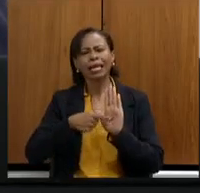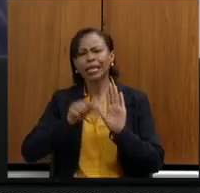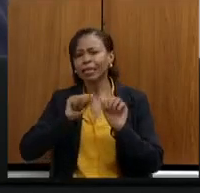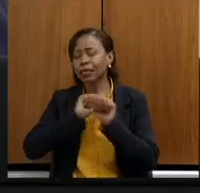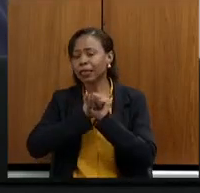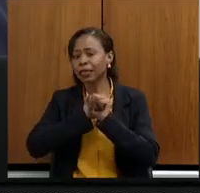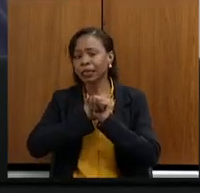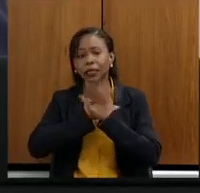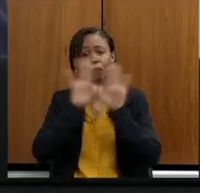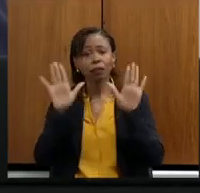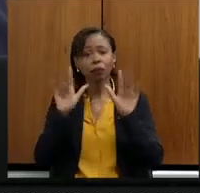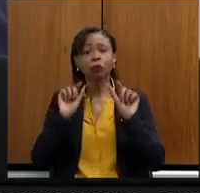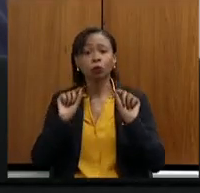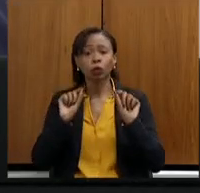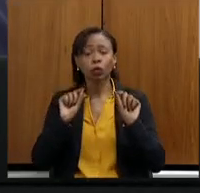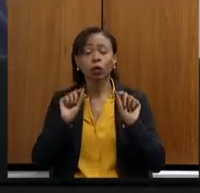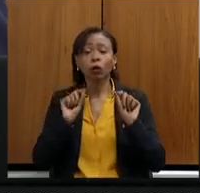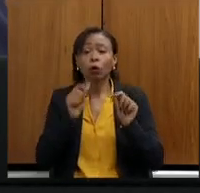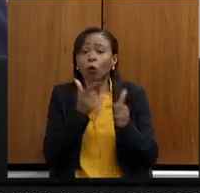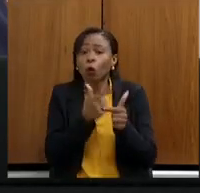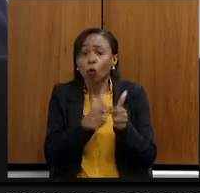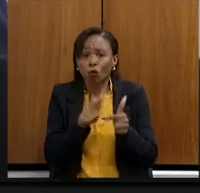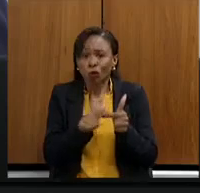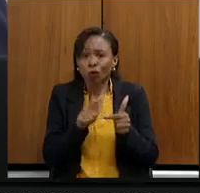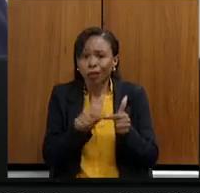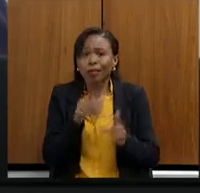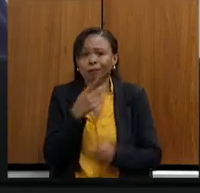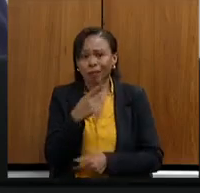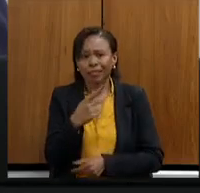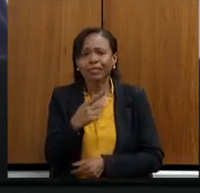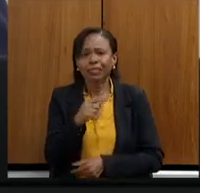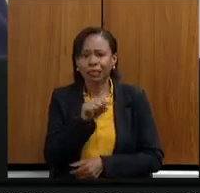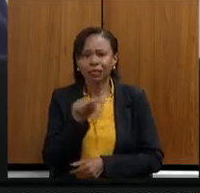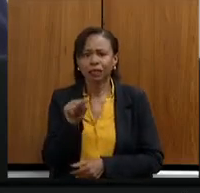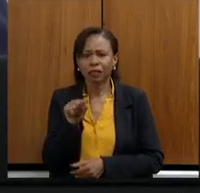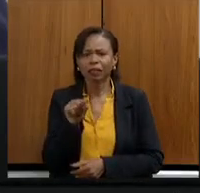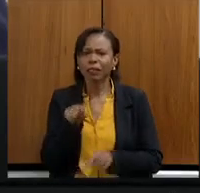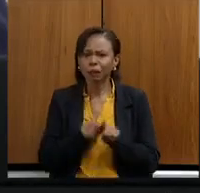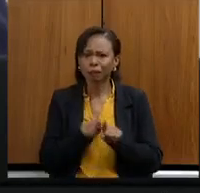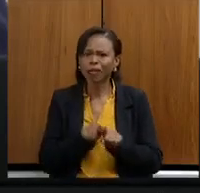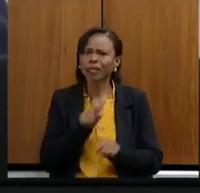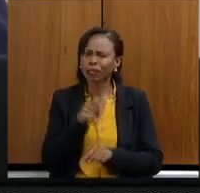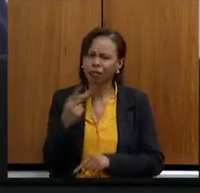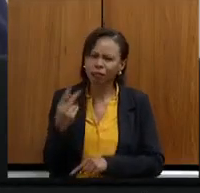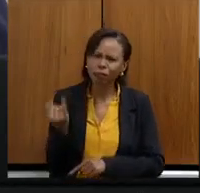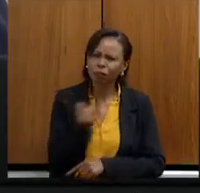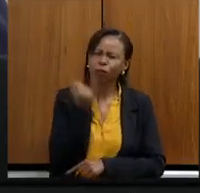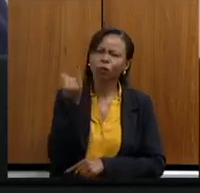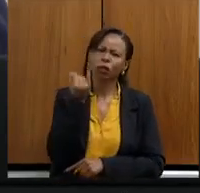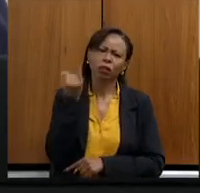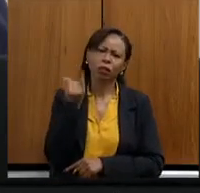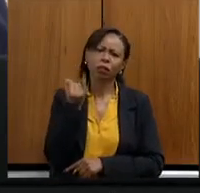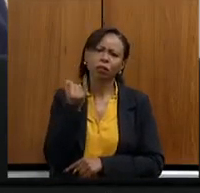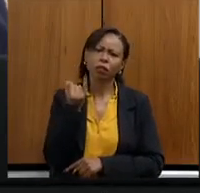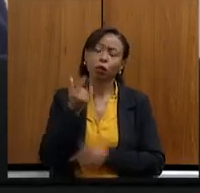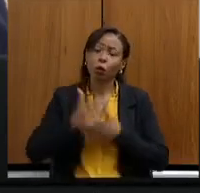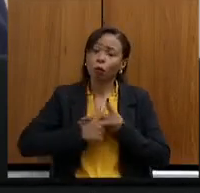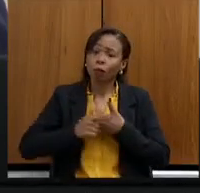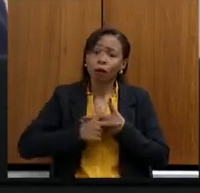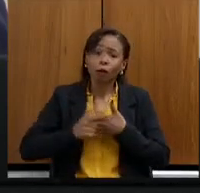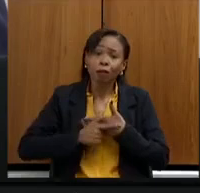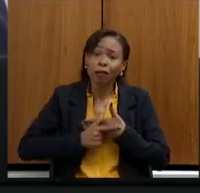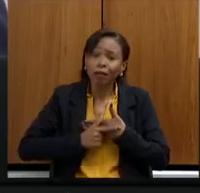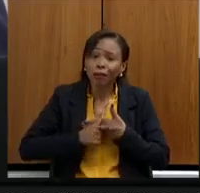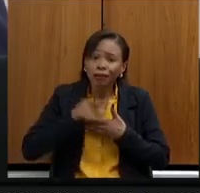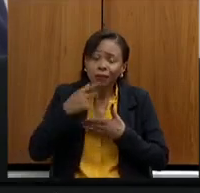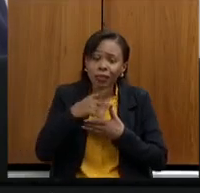a situação dos servidores, a importância deles, o papel, o instrumento e